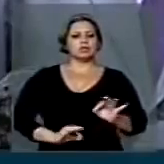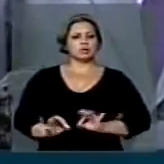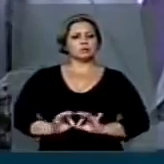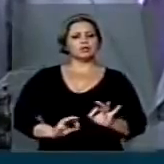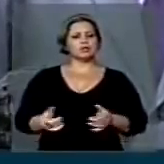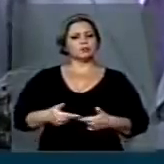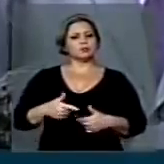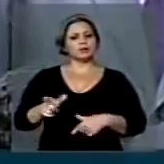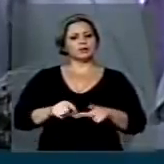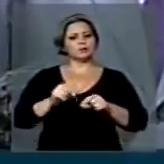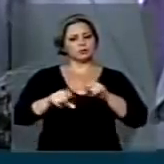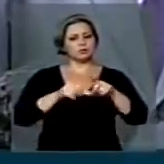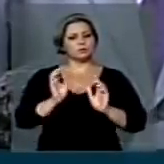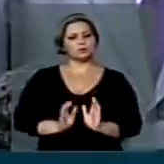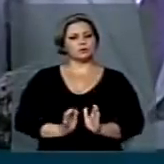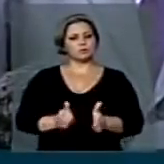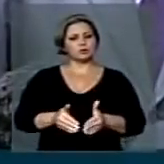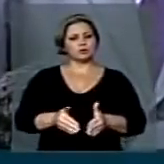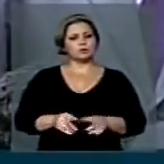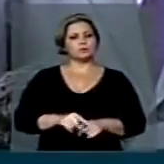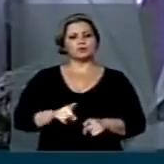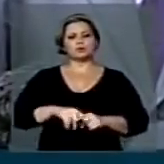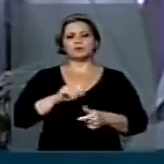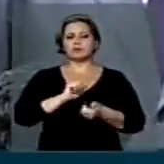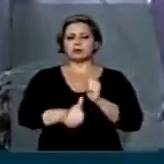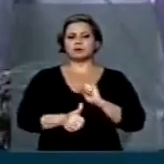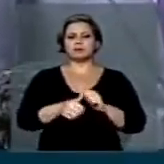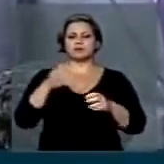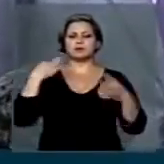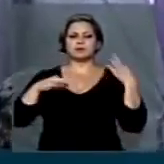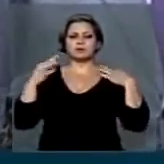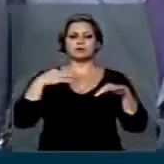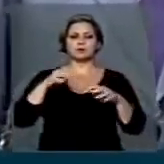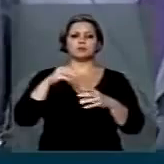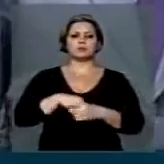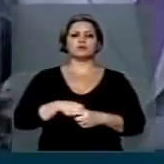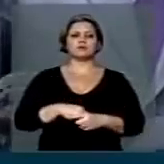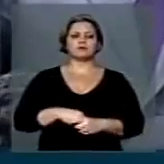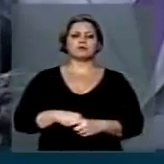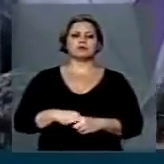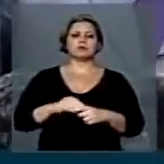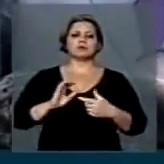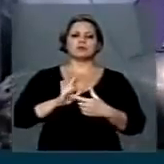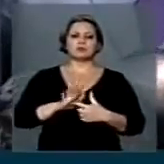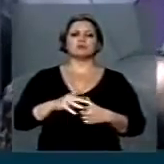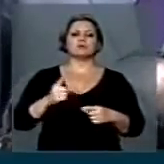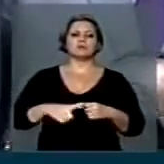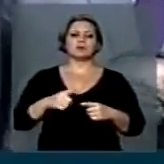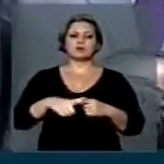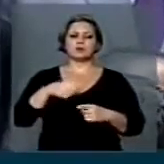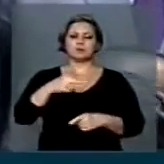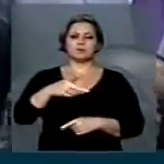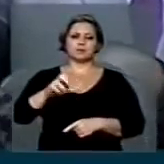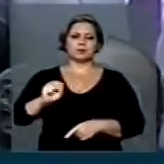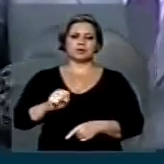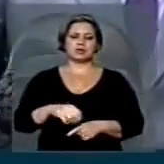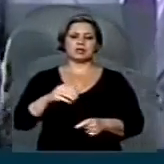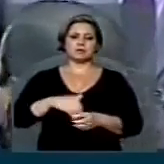aqui indicado uma comissão, mas que não fosse de Esporte e Turismo. Por isso eu vou votar simbolicamente, atendendo até porque o PPS foi voto vencido do Colégio de Líder.